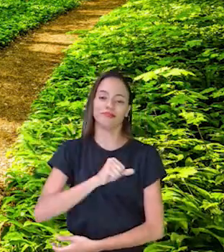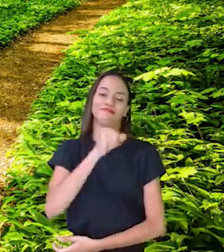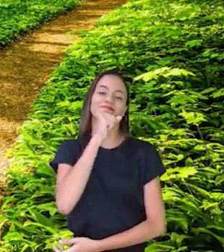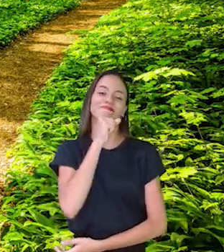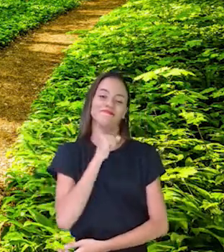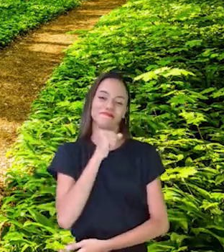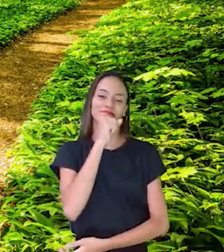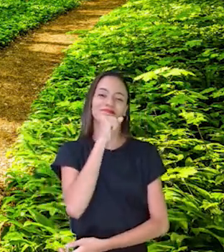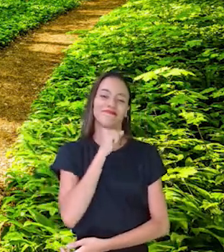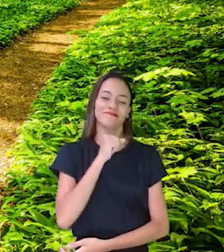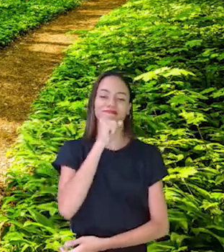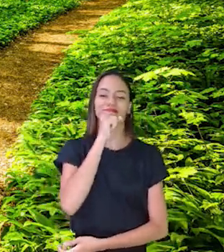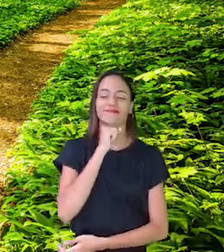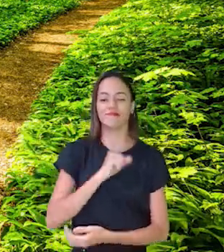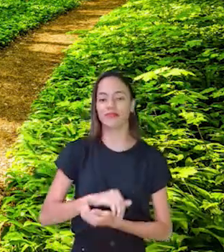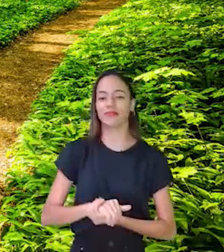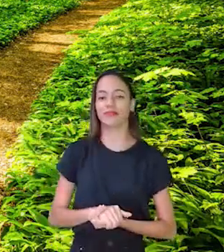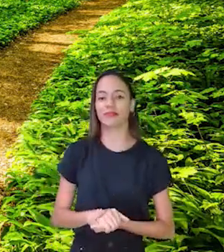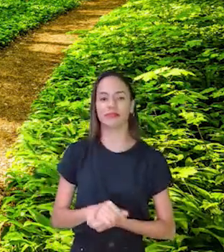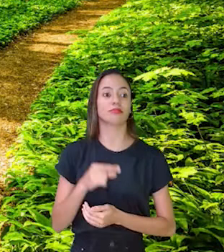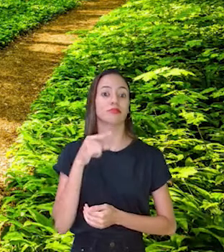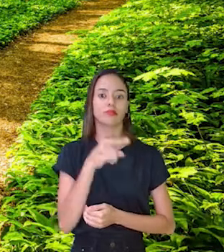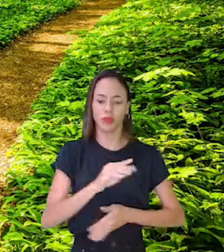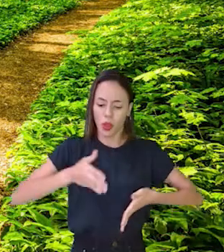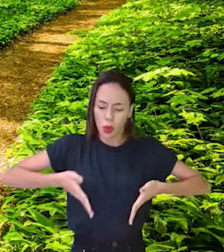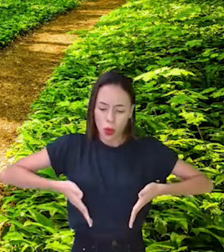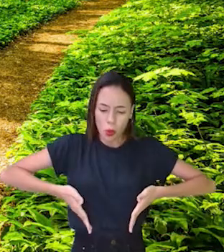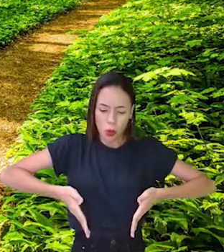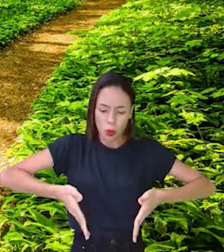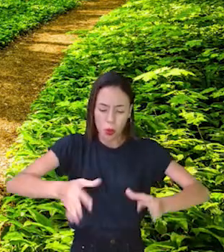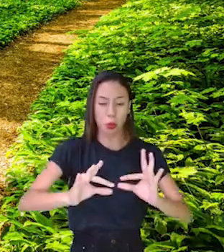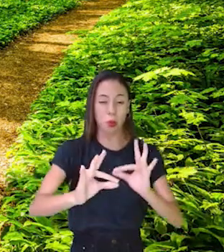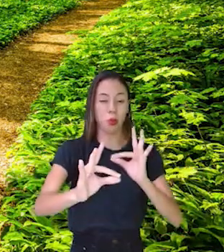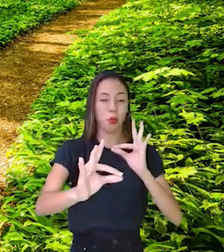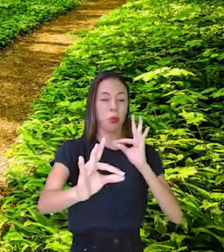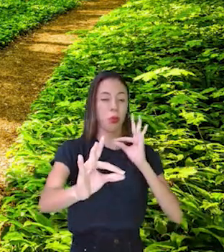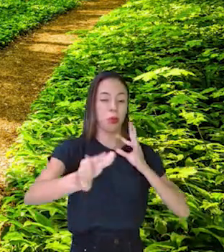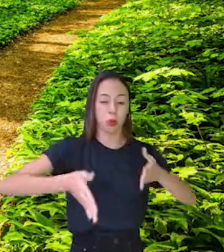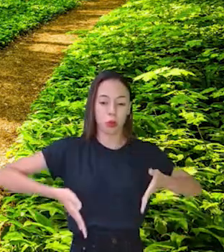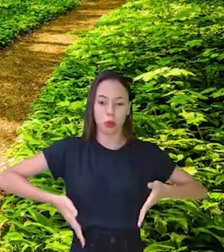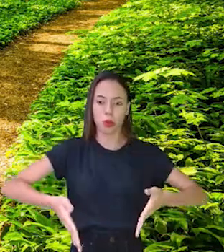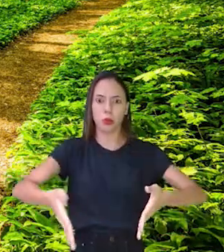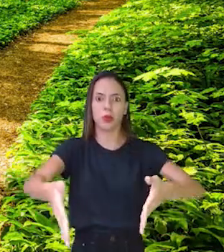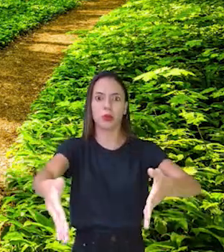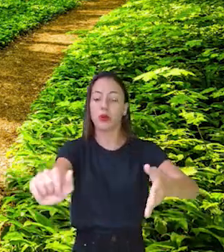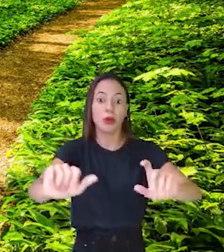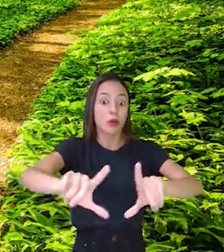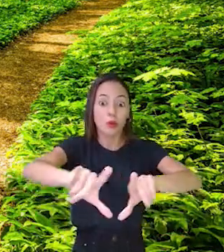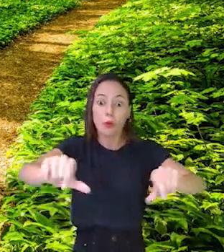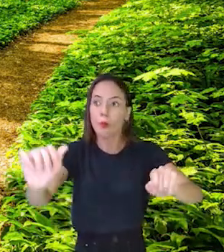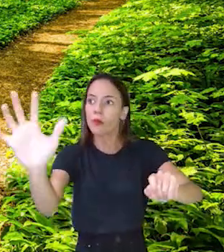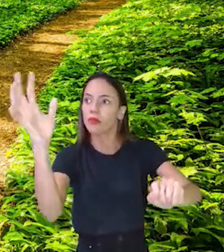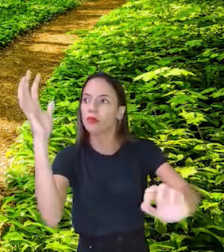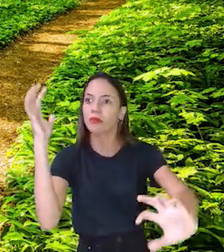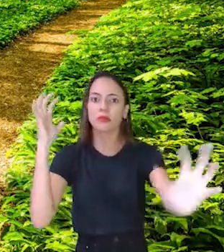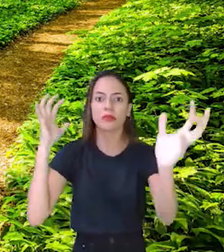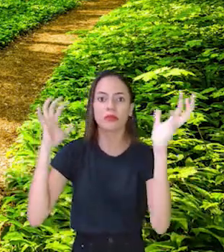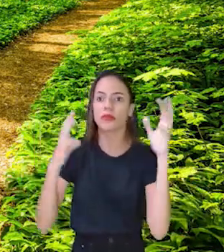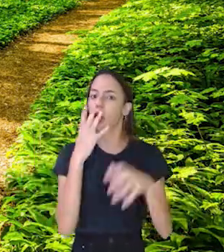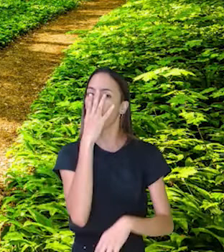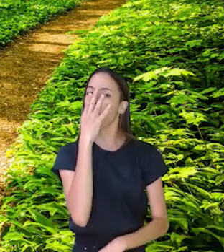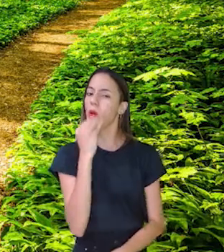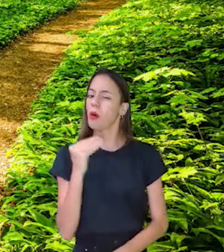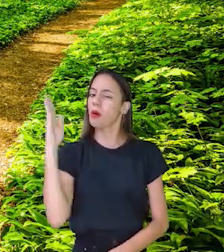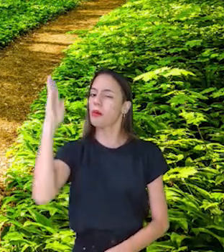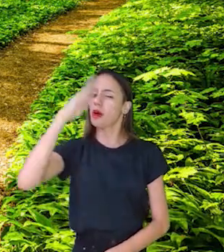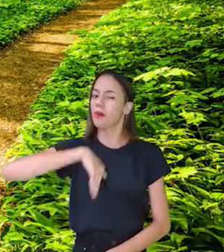vovozinha A estrada é longa e o caminho é deserto E o lobo